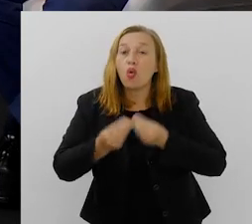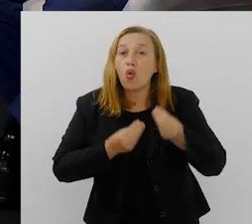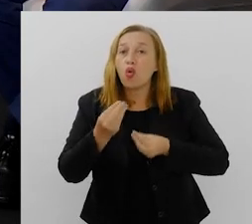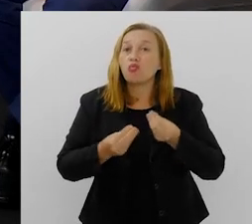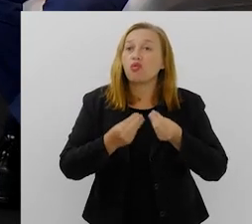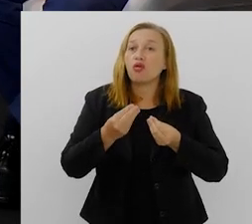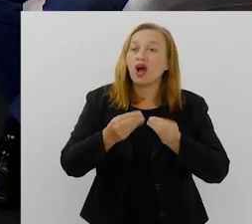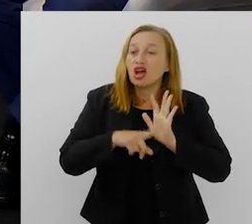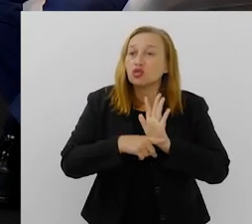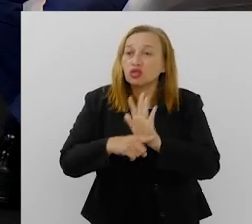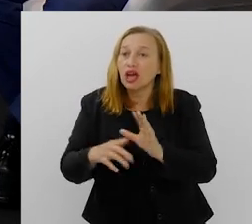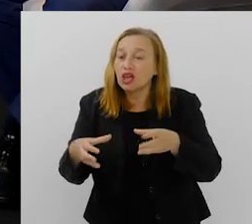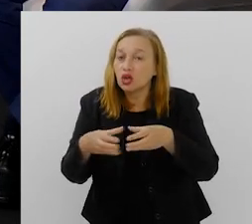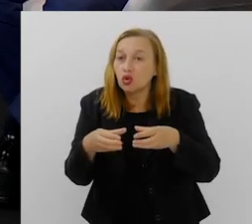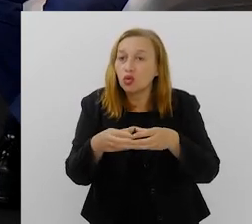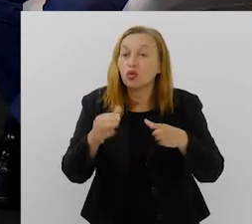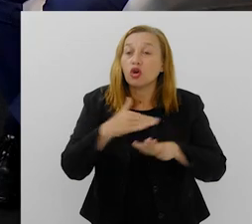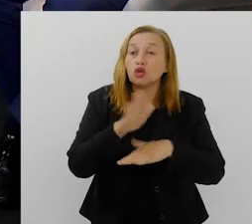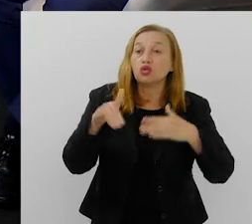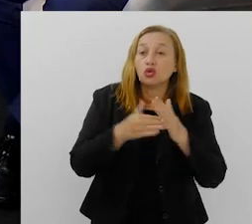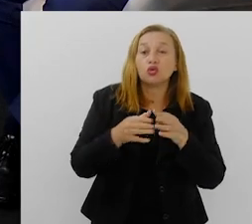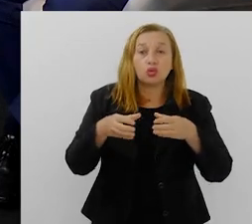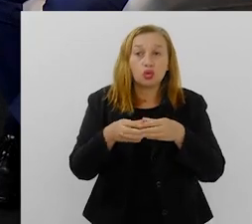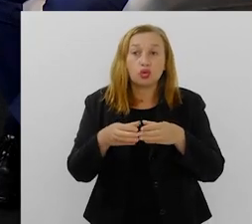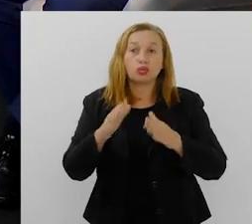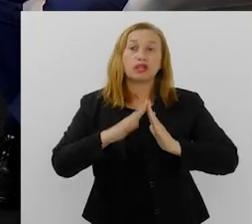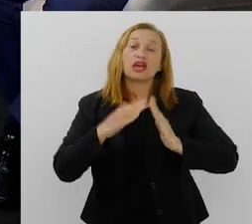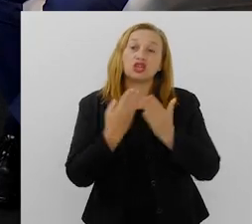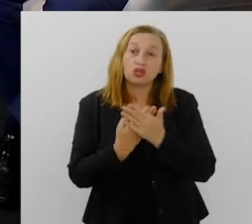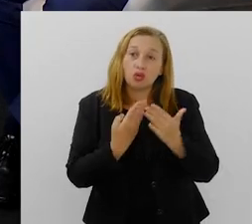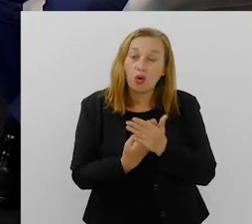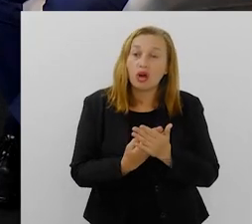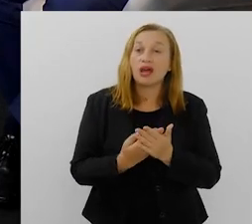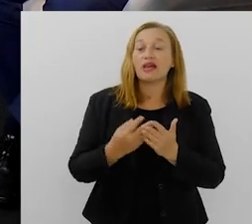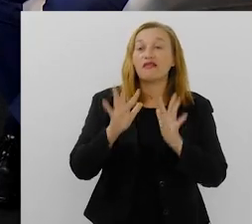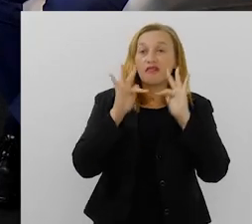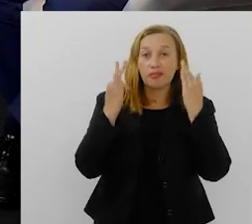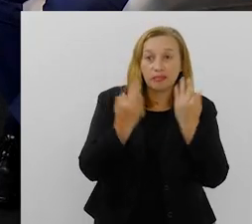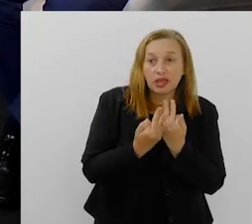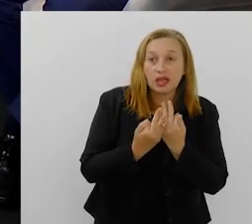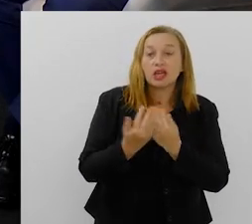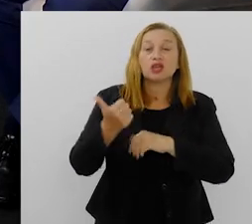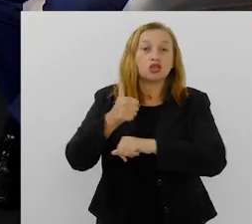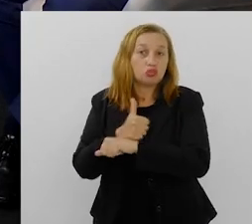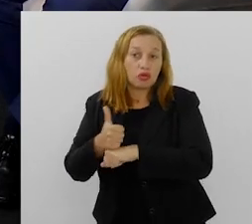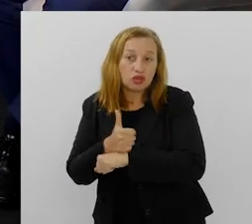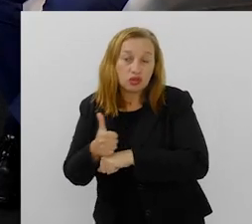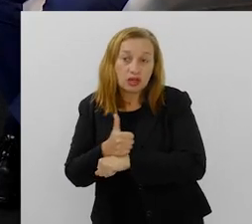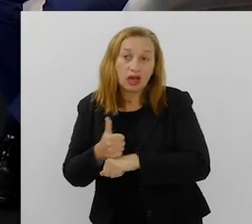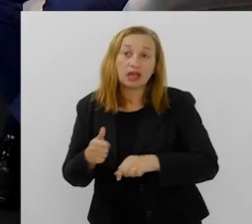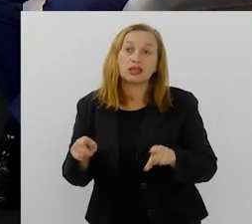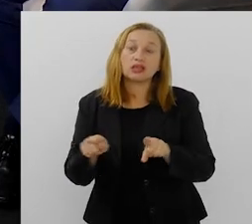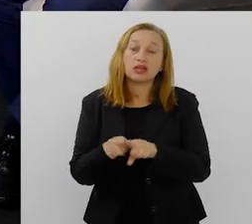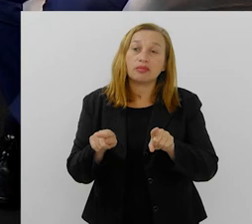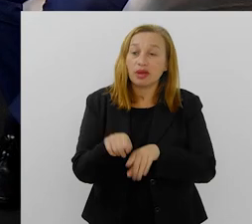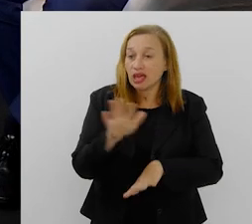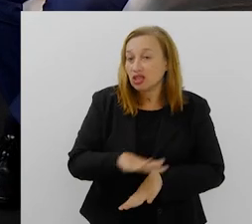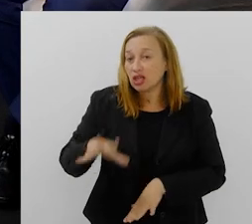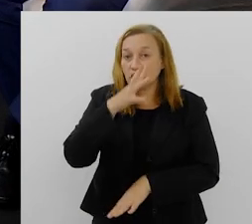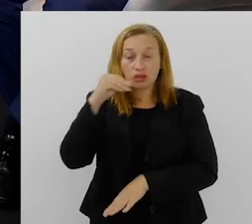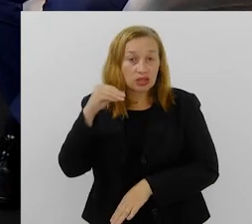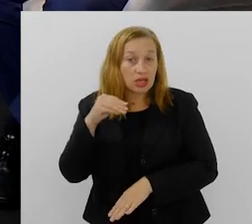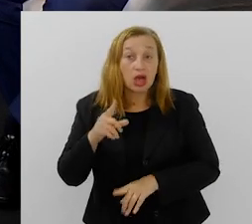de forma coletiva de todo o grupo escolar, que aí seriam as famílias, os profissionais e as crianças e os